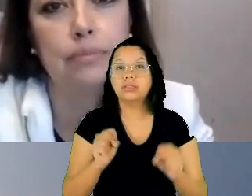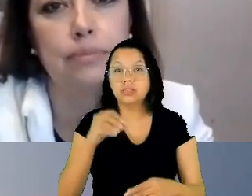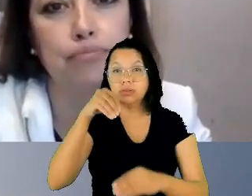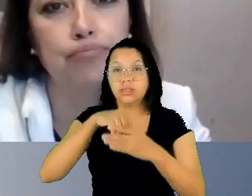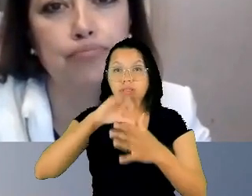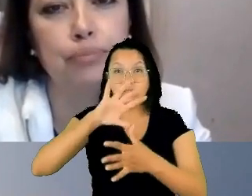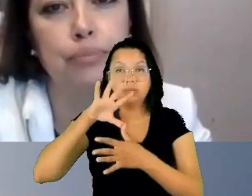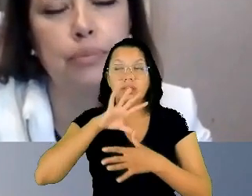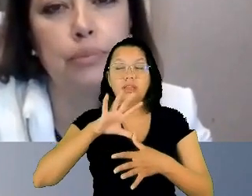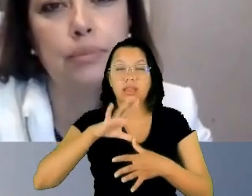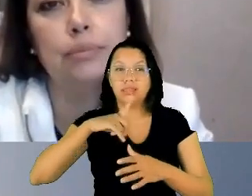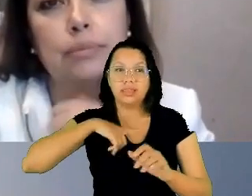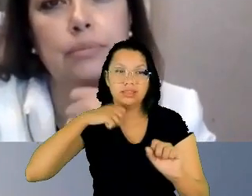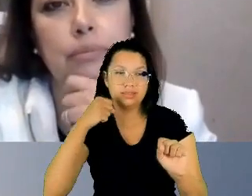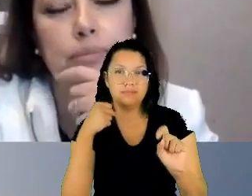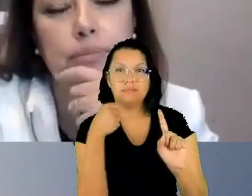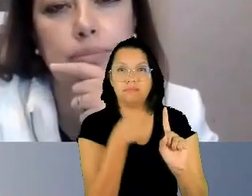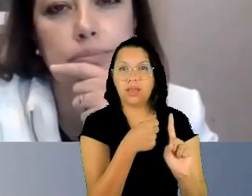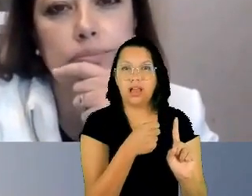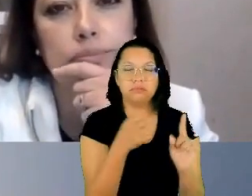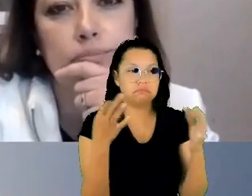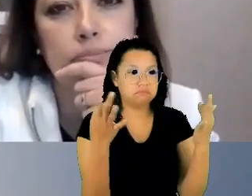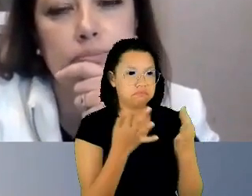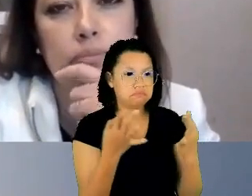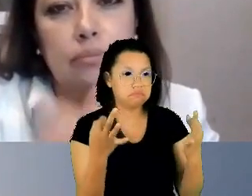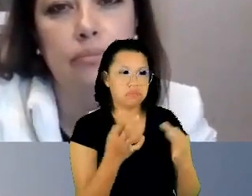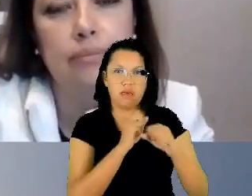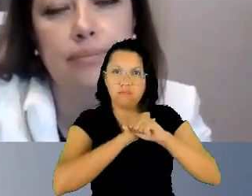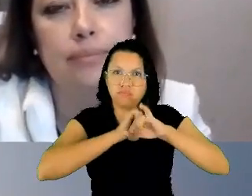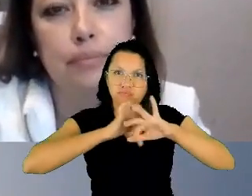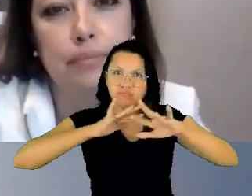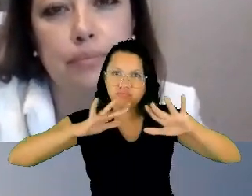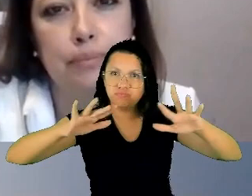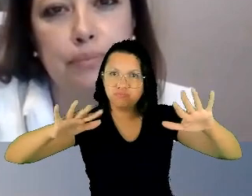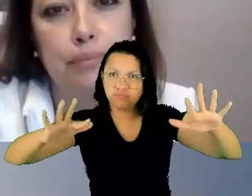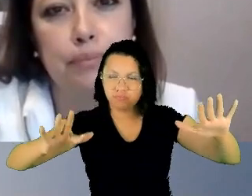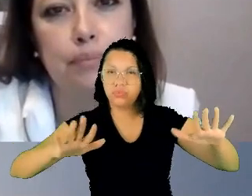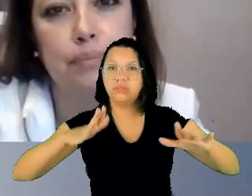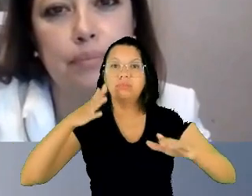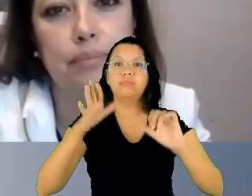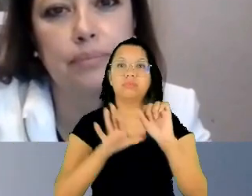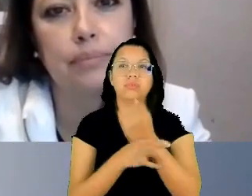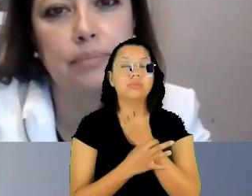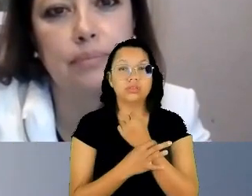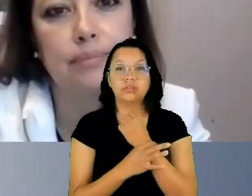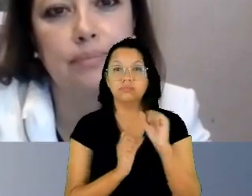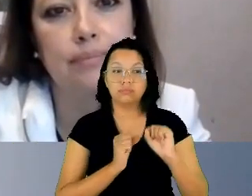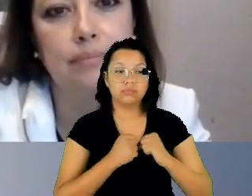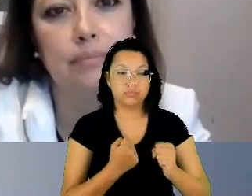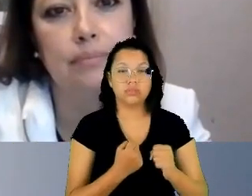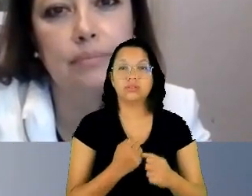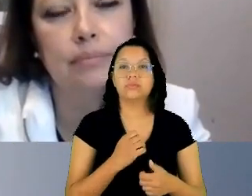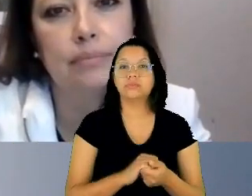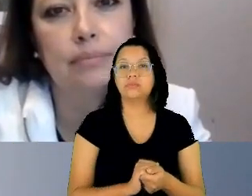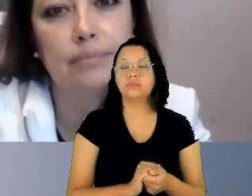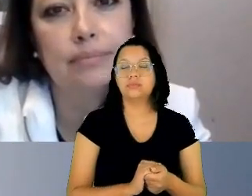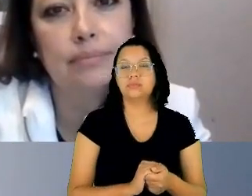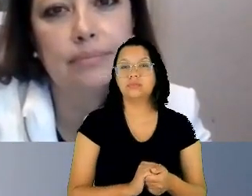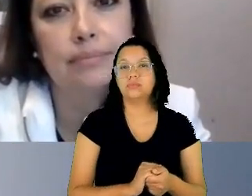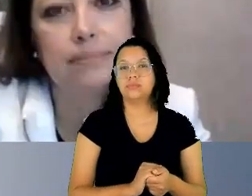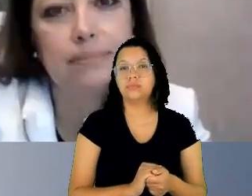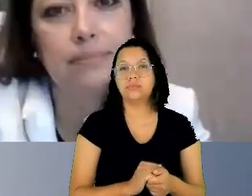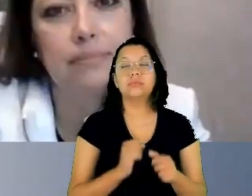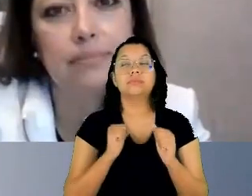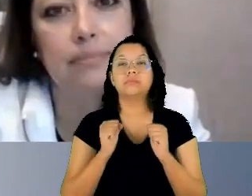difundindo parâmetros protetivos, compondo o corpo zúri interamericano, permitindo a compensação de